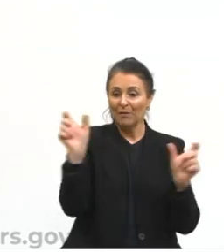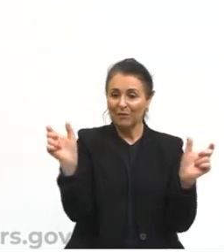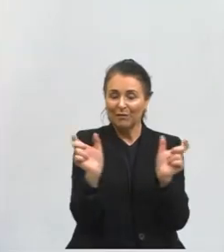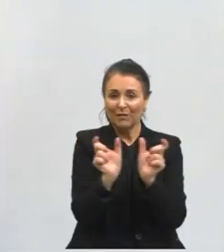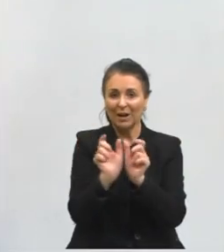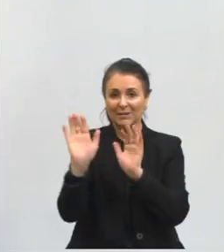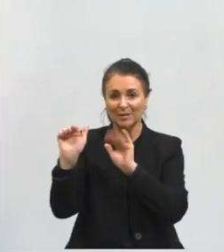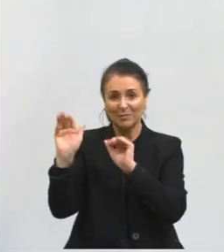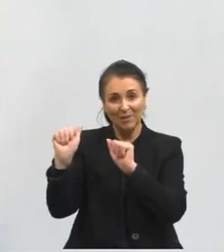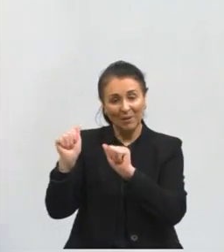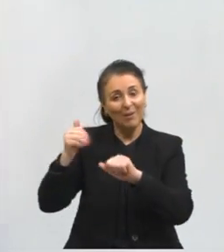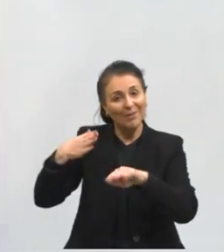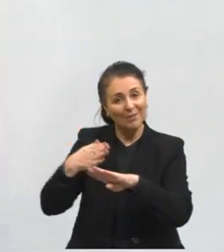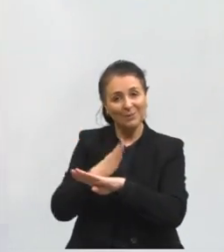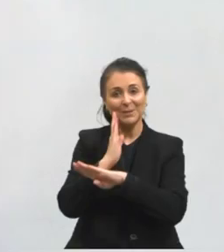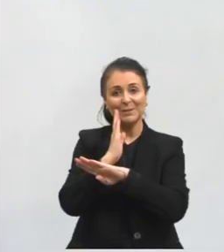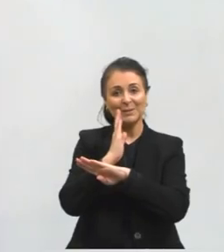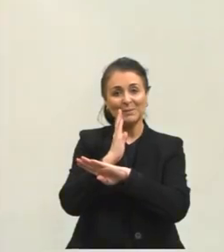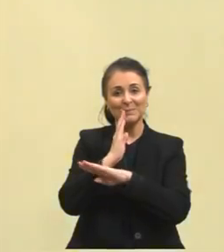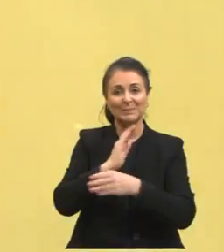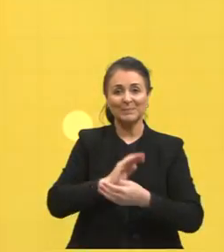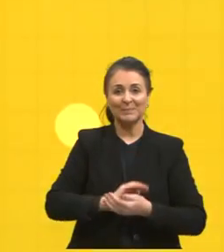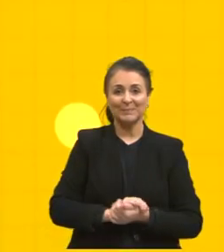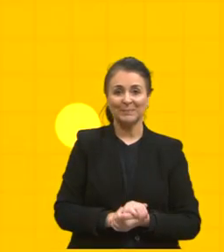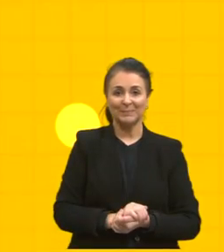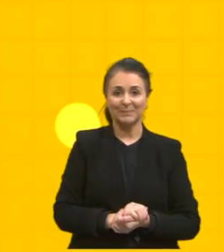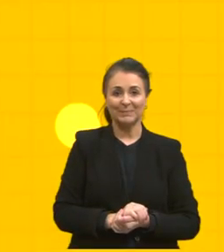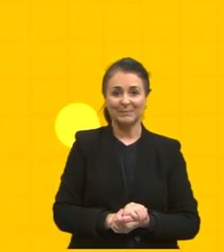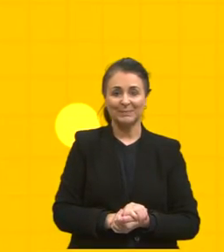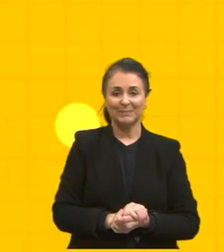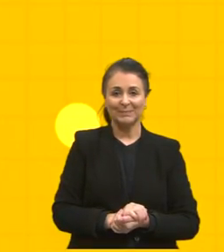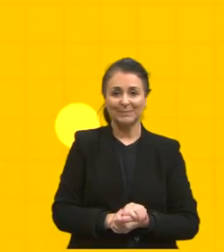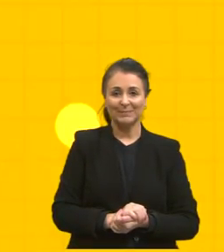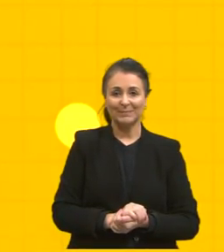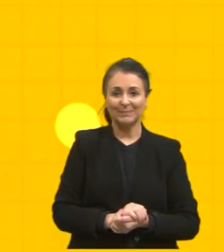Partiu passar? Tchau. Tchau. Tchau.